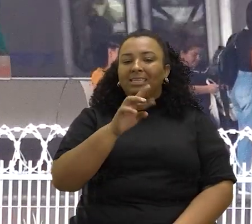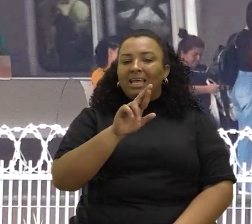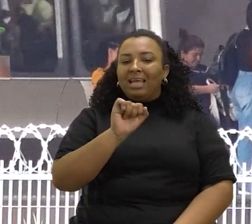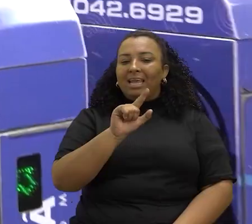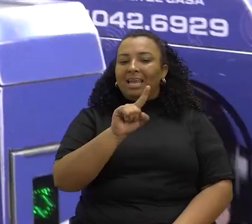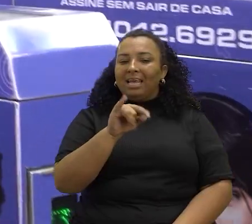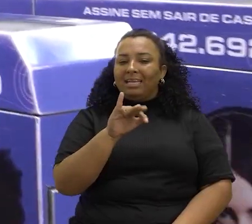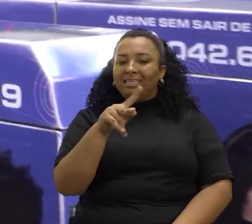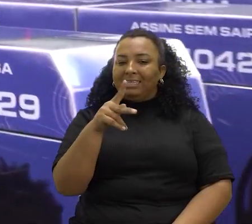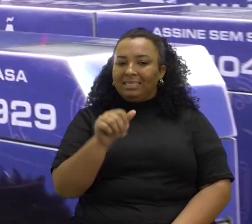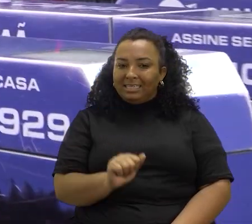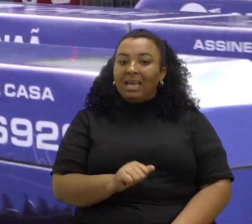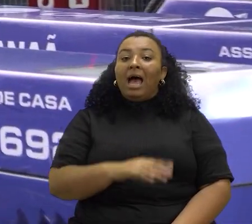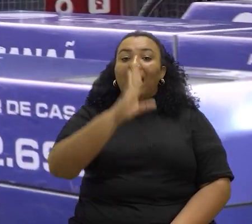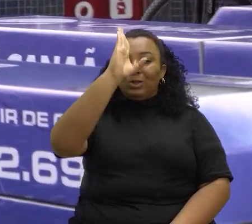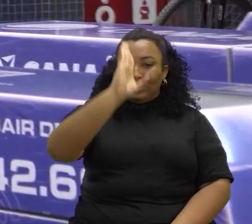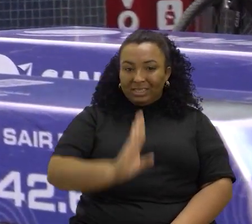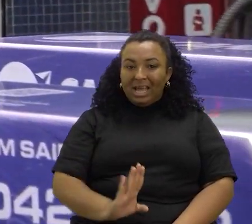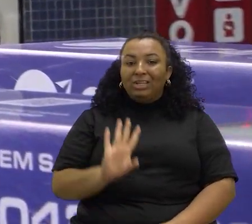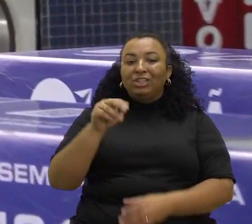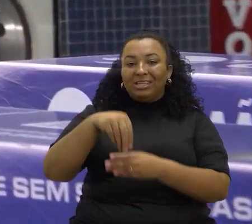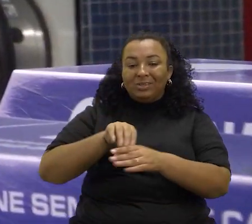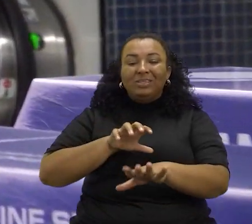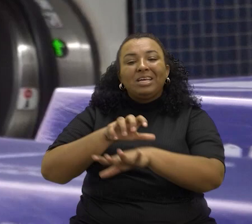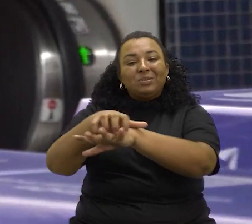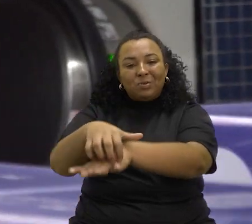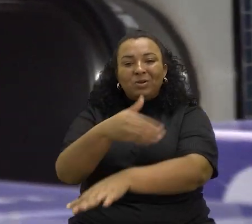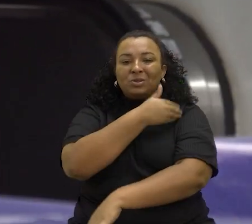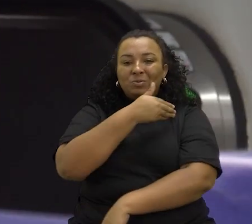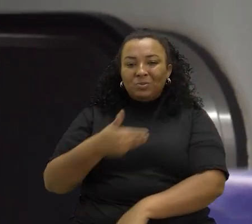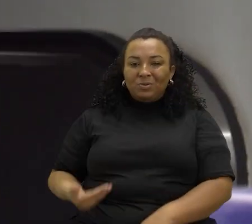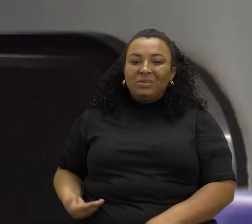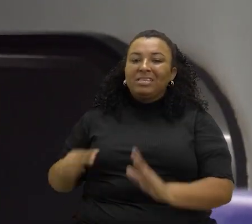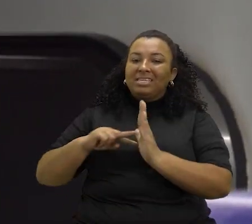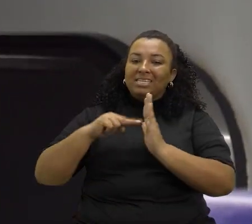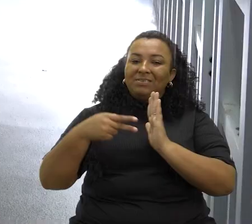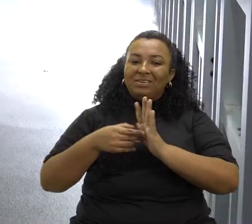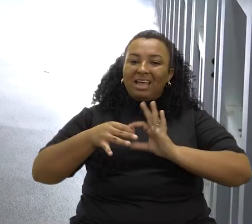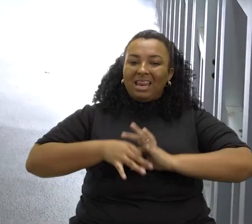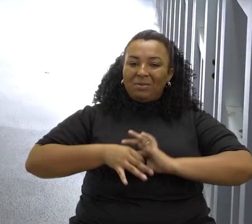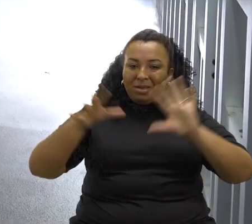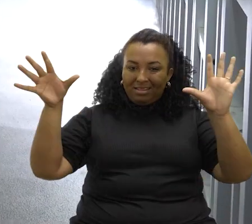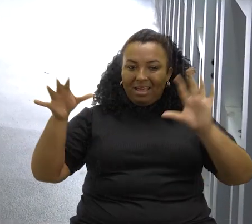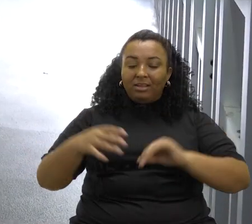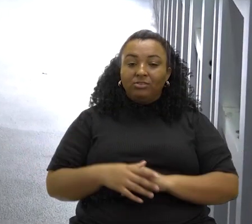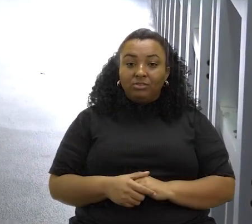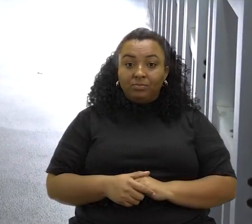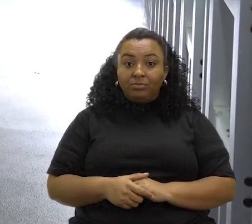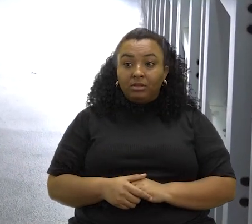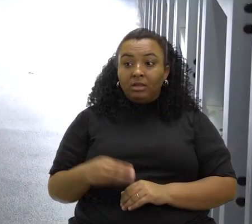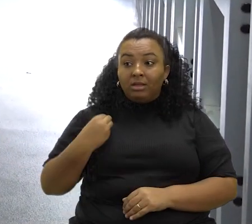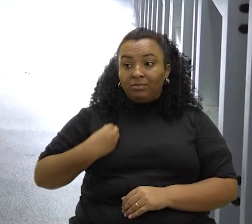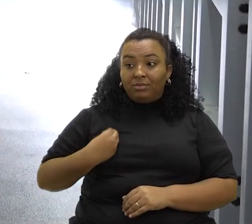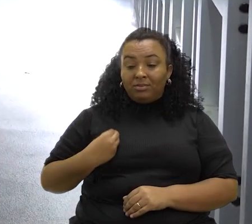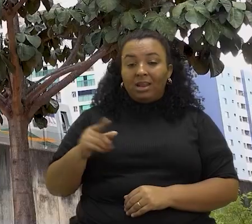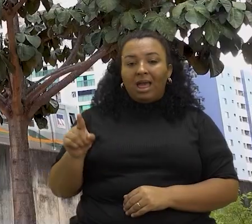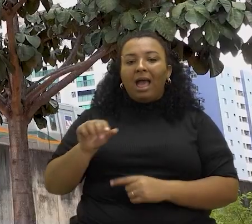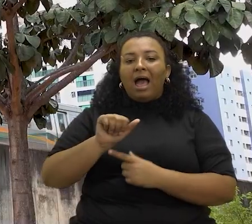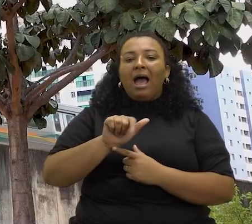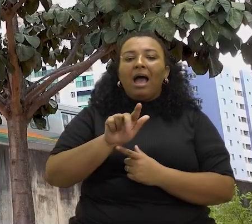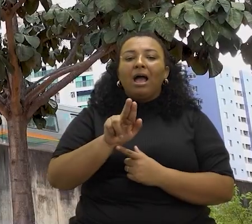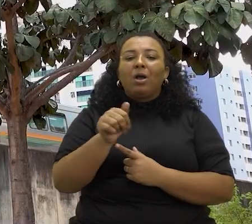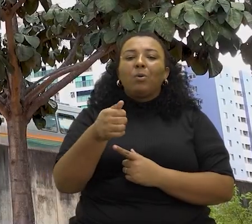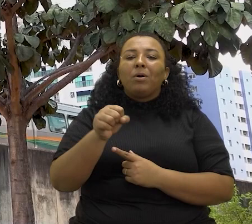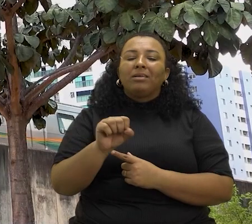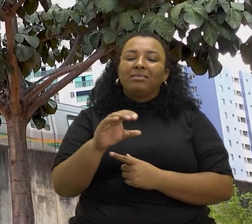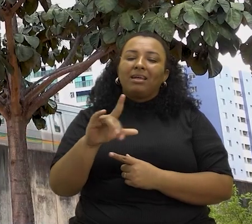Na vida da dona Terezinha, a gratuidade no transporte público é sinônimo de liberdade. A